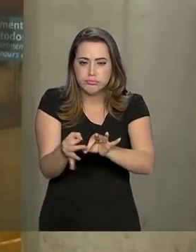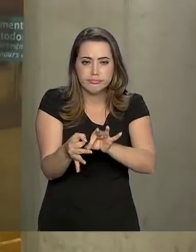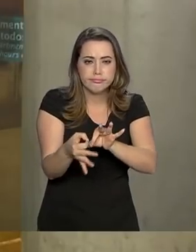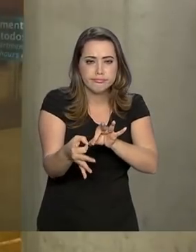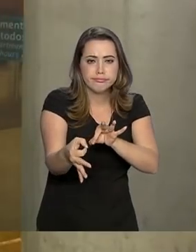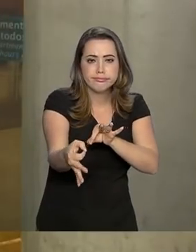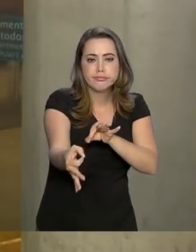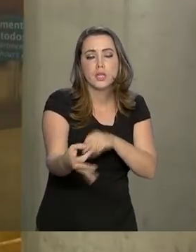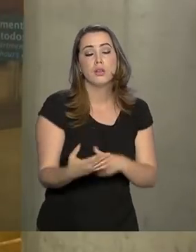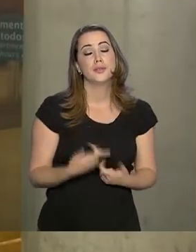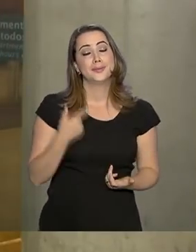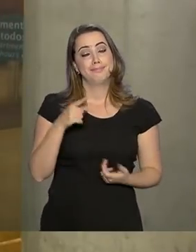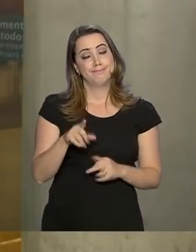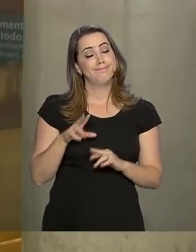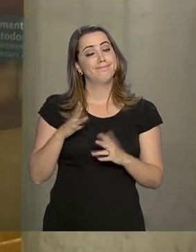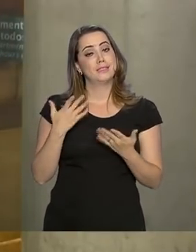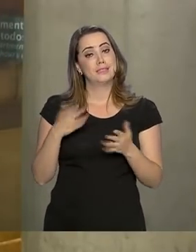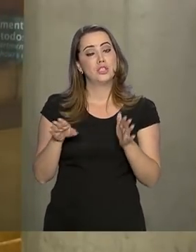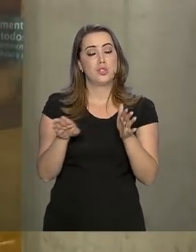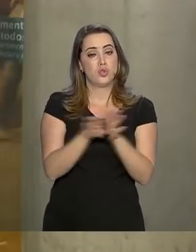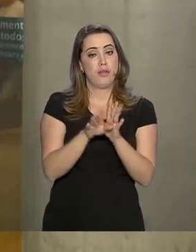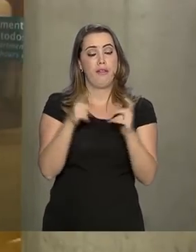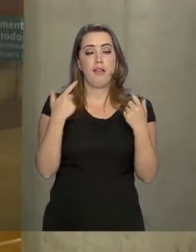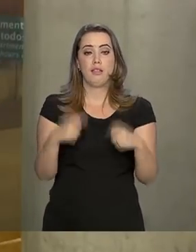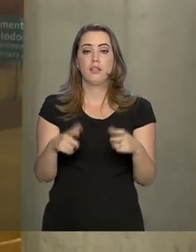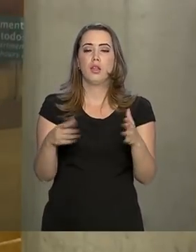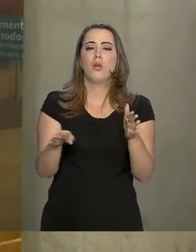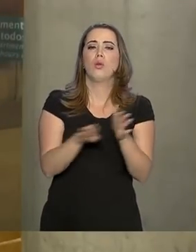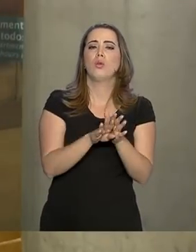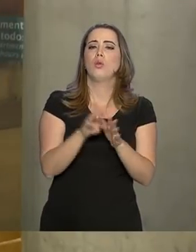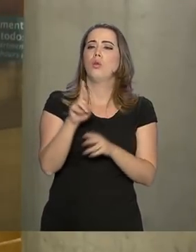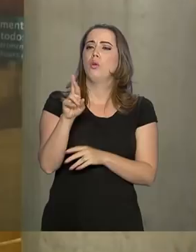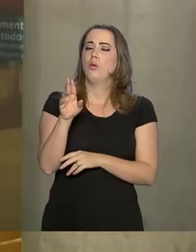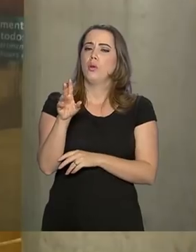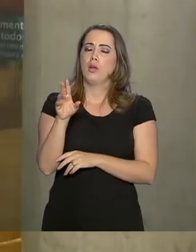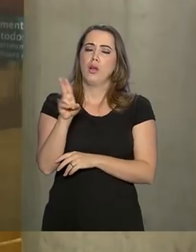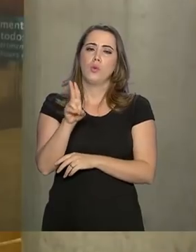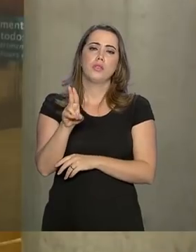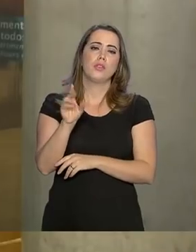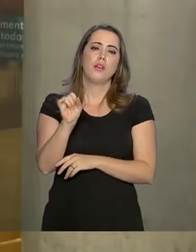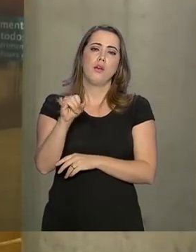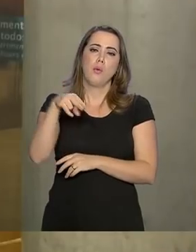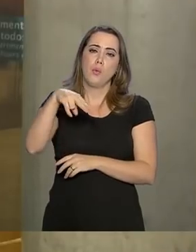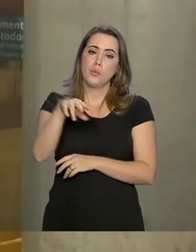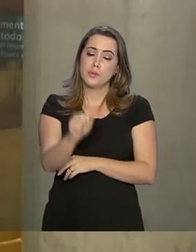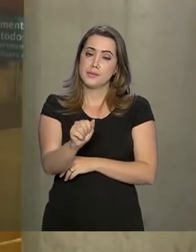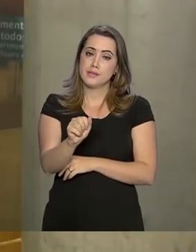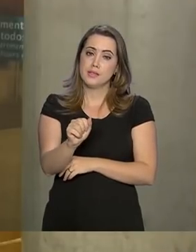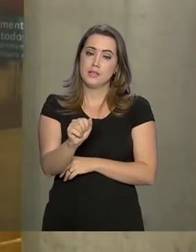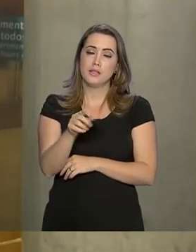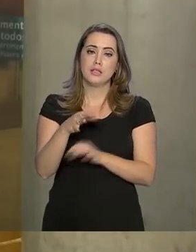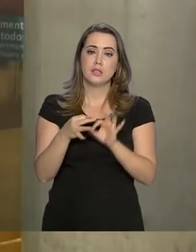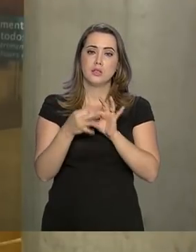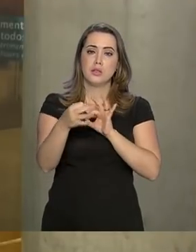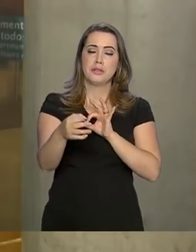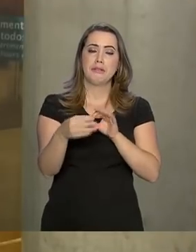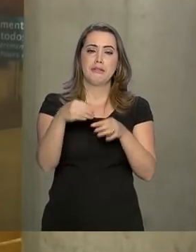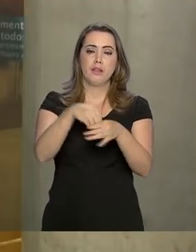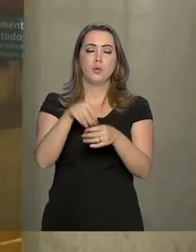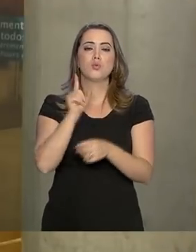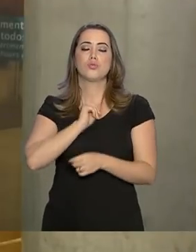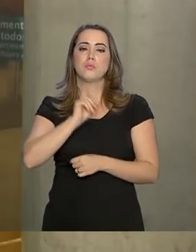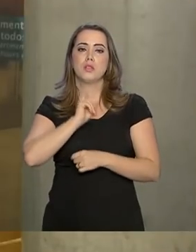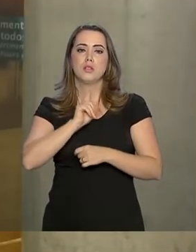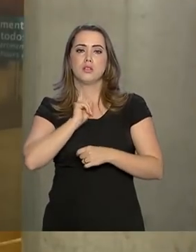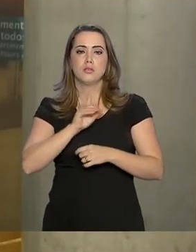Minas e Energia é que ela chegue diluída à represa da usina hidrelétrica de retiro baixo que fica em Minas Gerais.